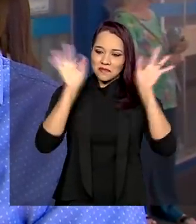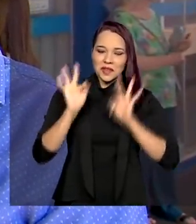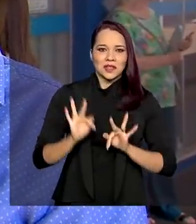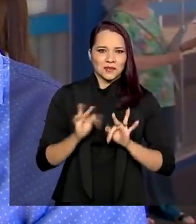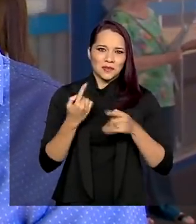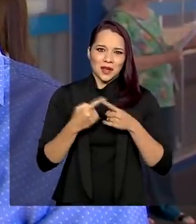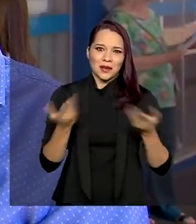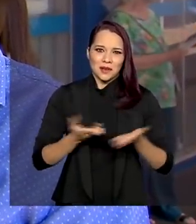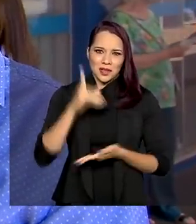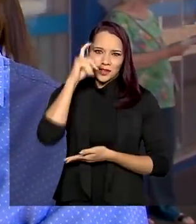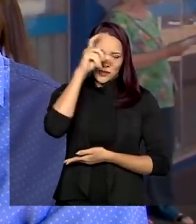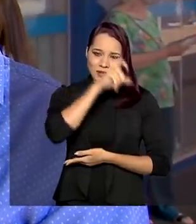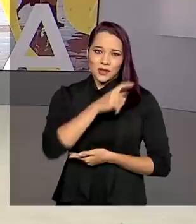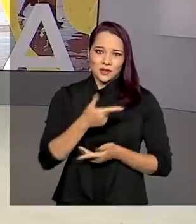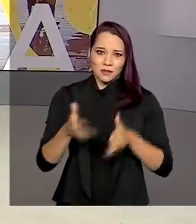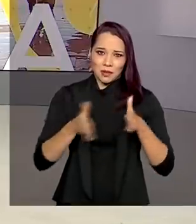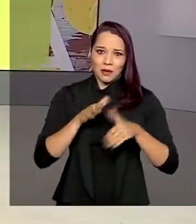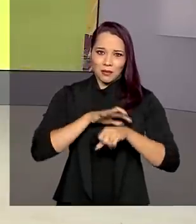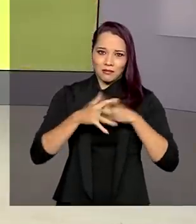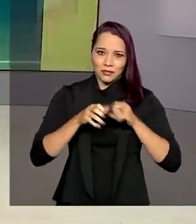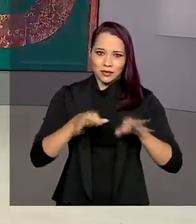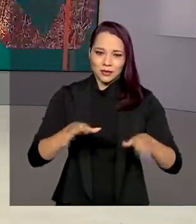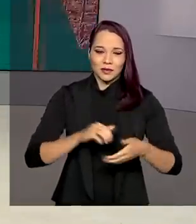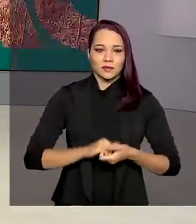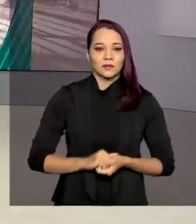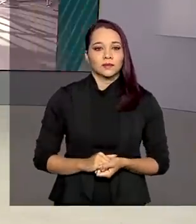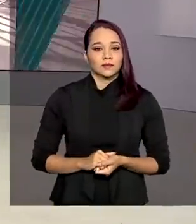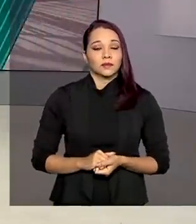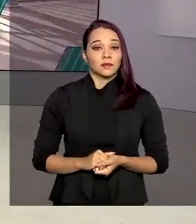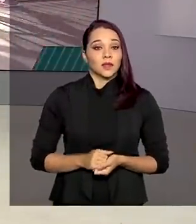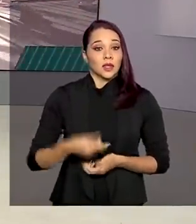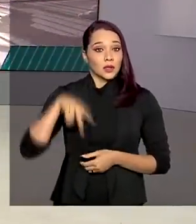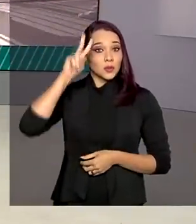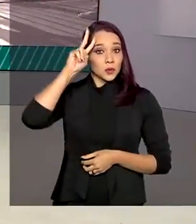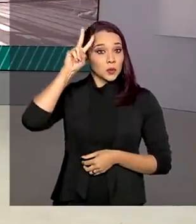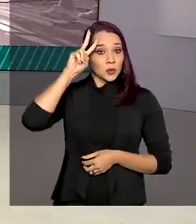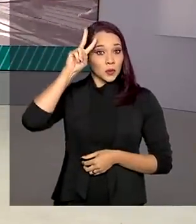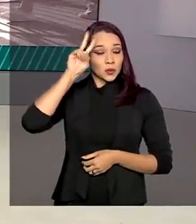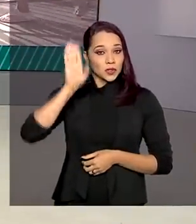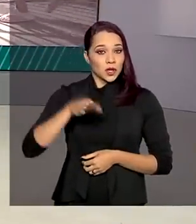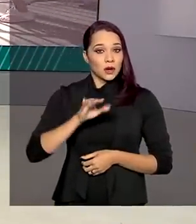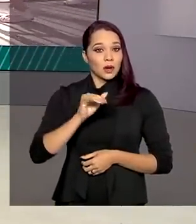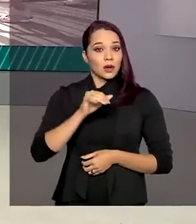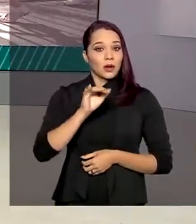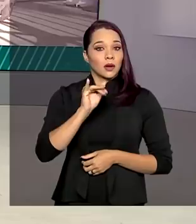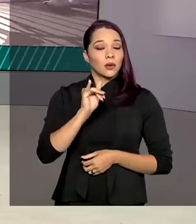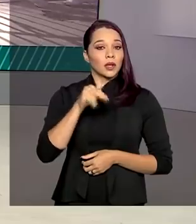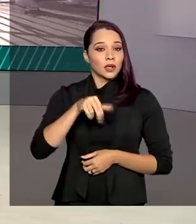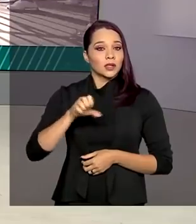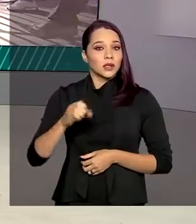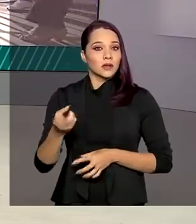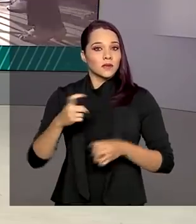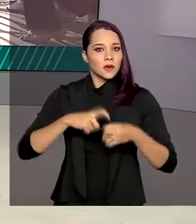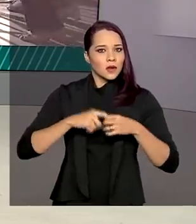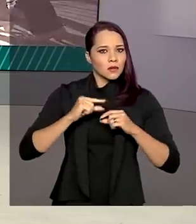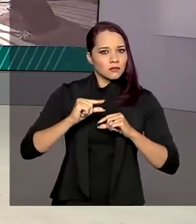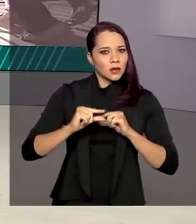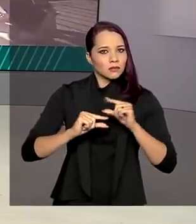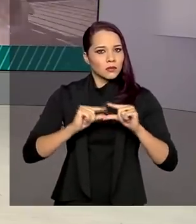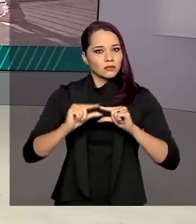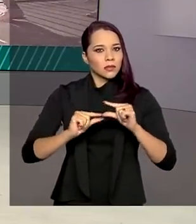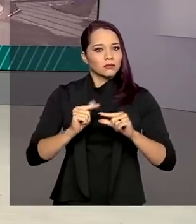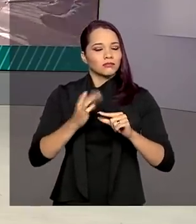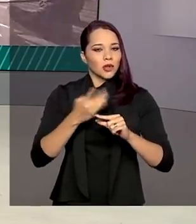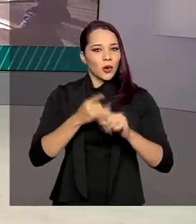está complicado com essa pandemia. Desde segunda-feira, as agências do INSS retomaram gradualmente o